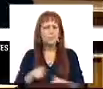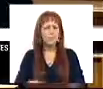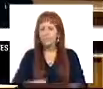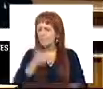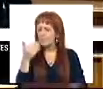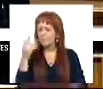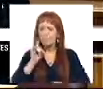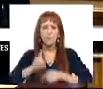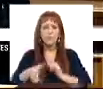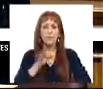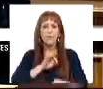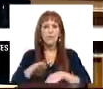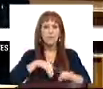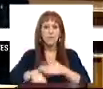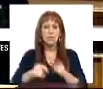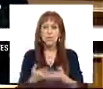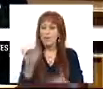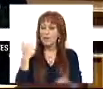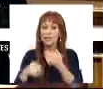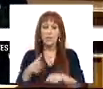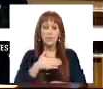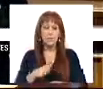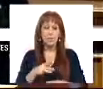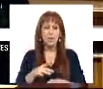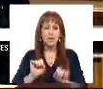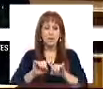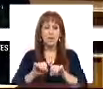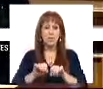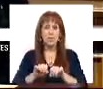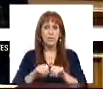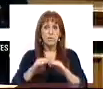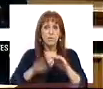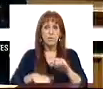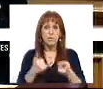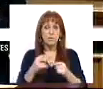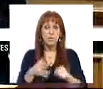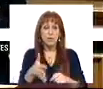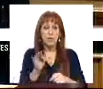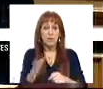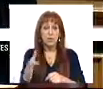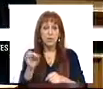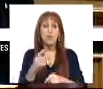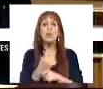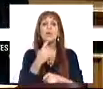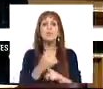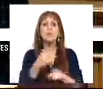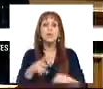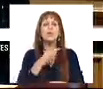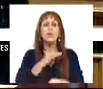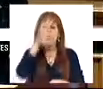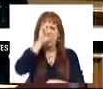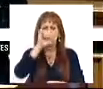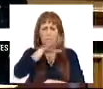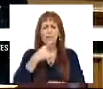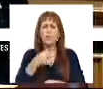asneira aquilo que os senhores fizeram a retirar o passo sub-23 e o 14-18. E eu vou lhe dizer porquê. Já disse ao Sr. Ministro do